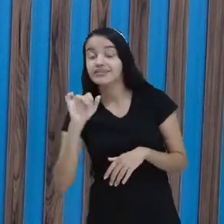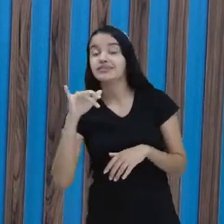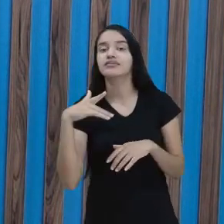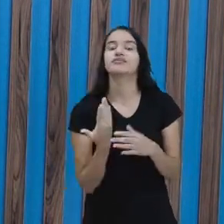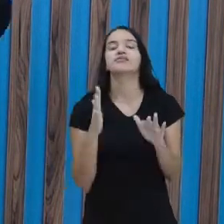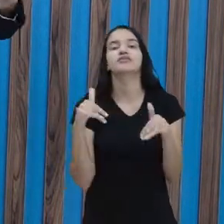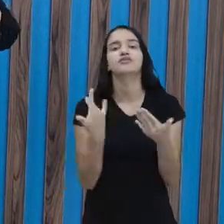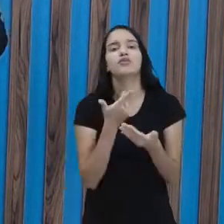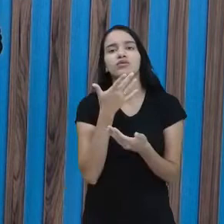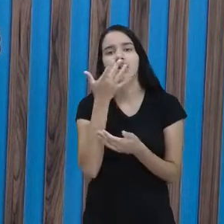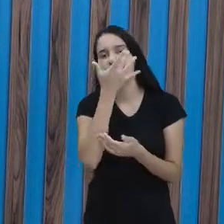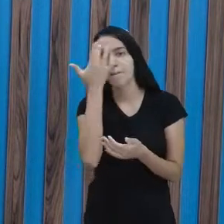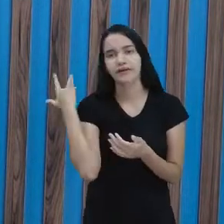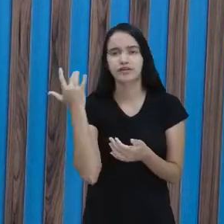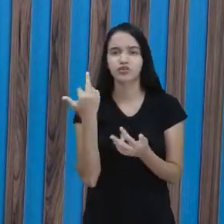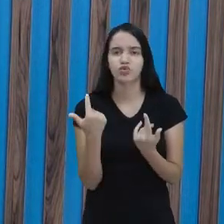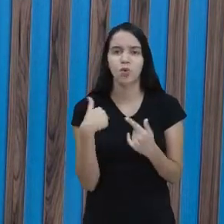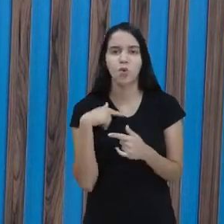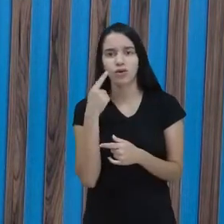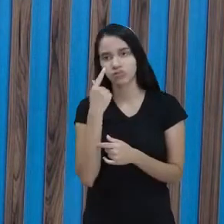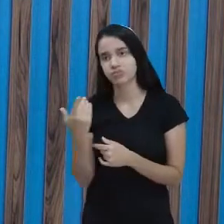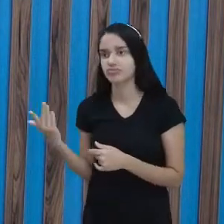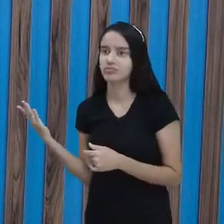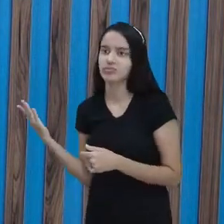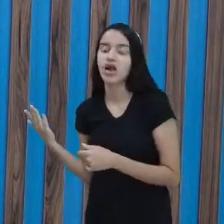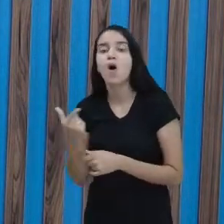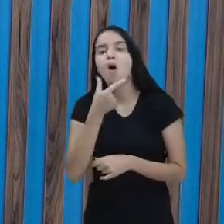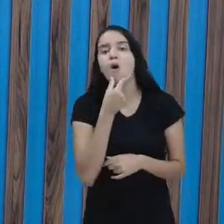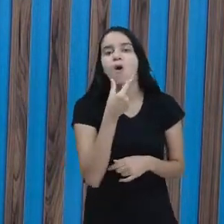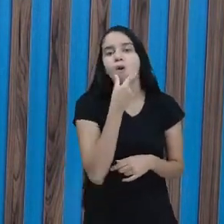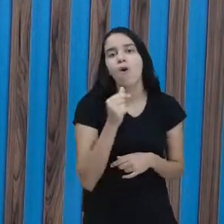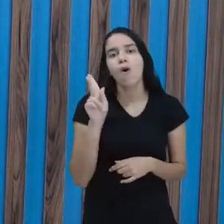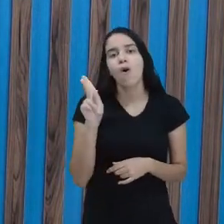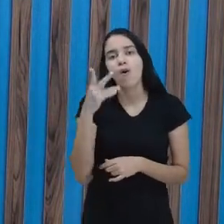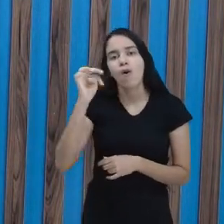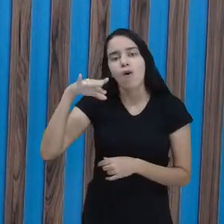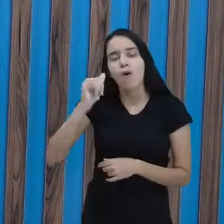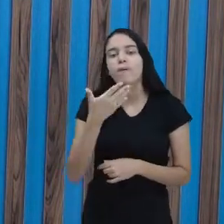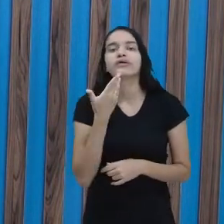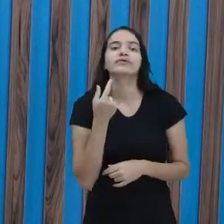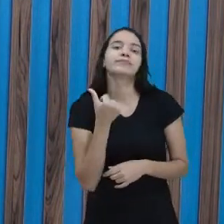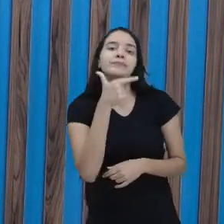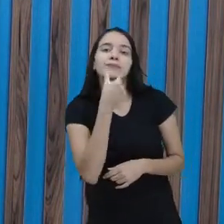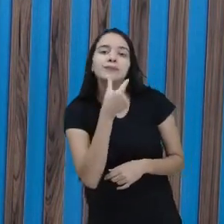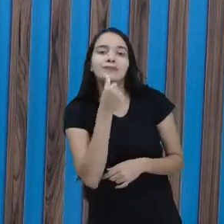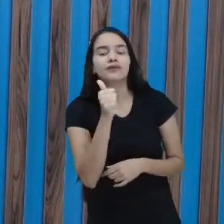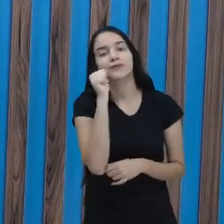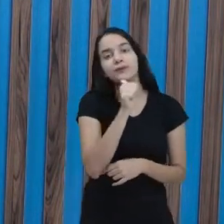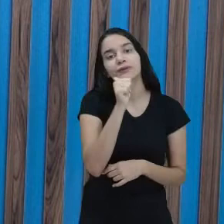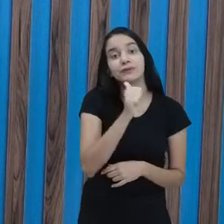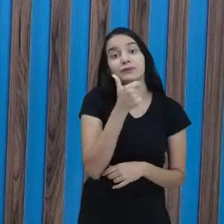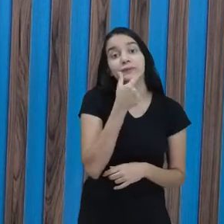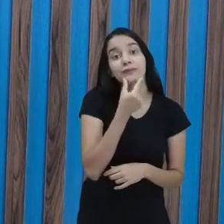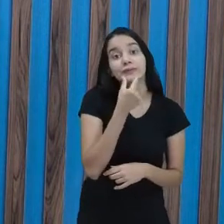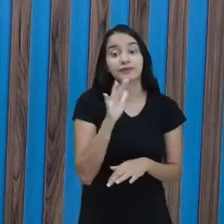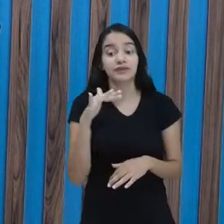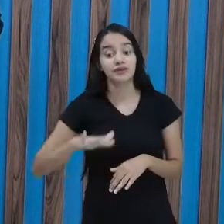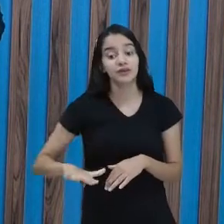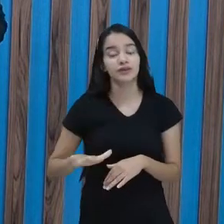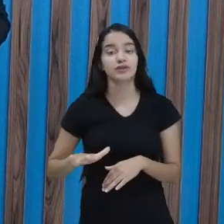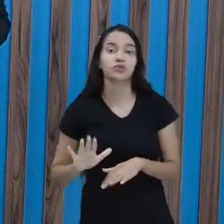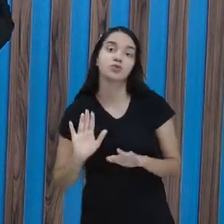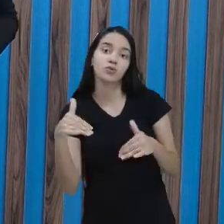E uma outra pessoa igual a ele? Homem. Menino. Não é? Se for do sexo oposto.